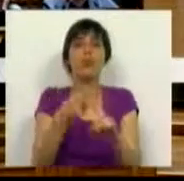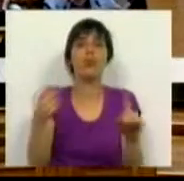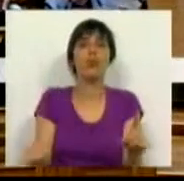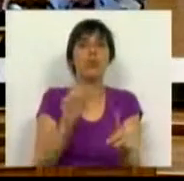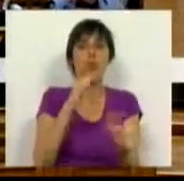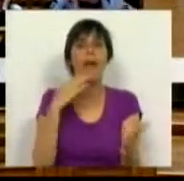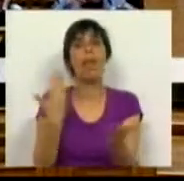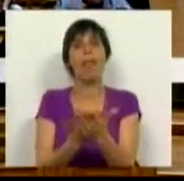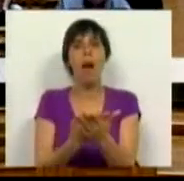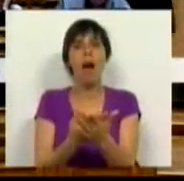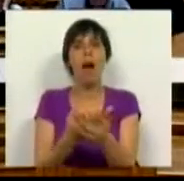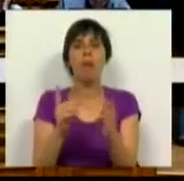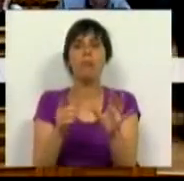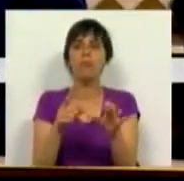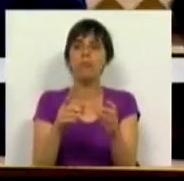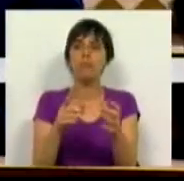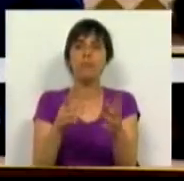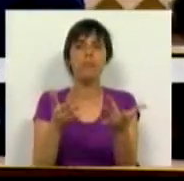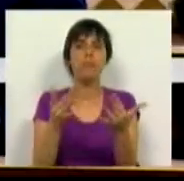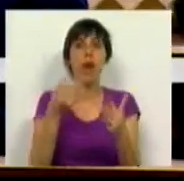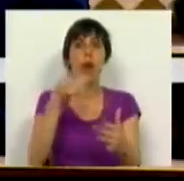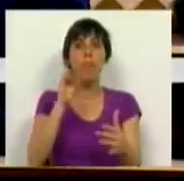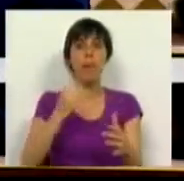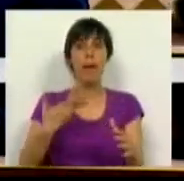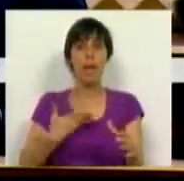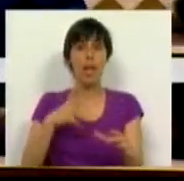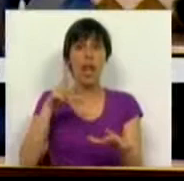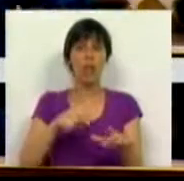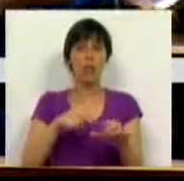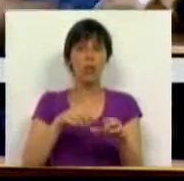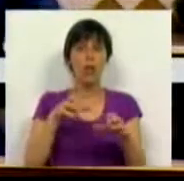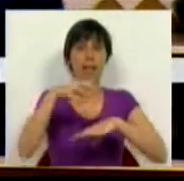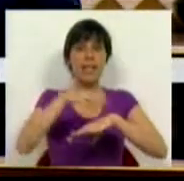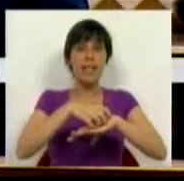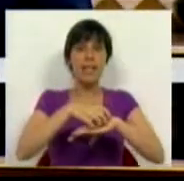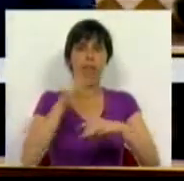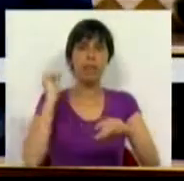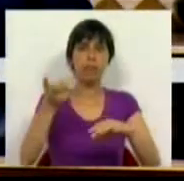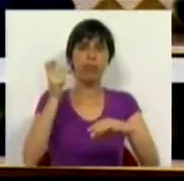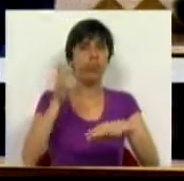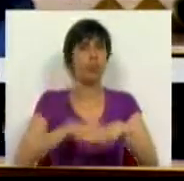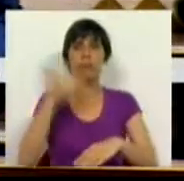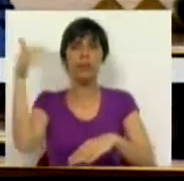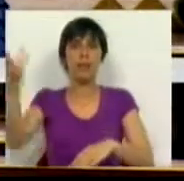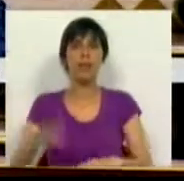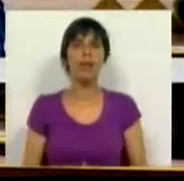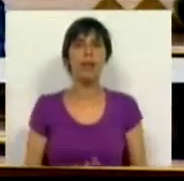tinha provocado a saída do Partido Social-Democrata de Lisboa e sua sede de décadas na cidade.